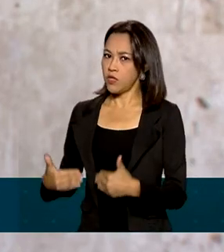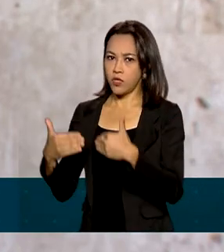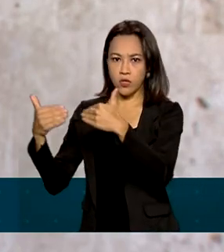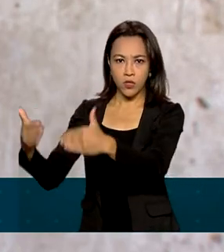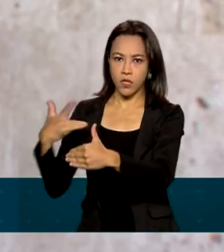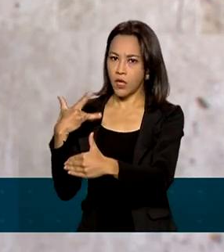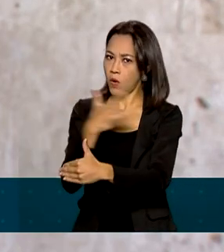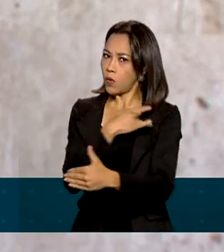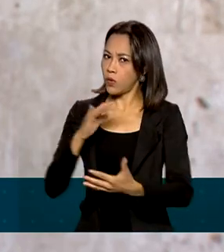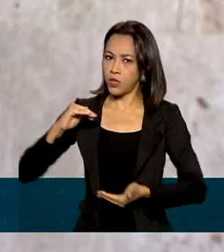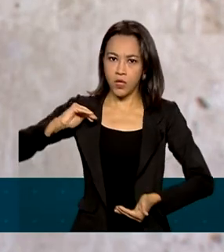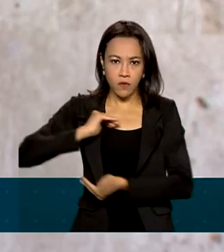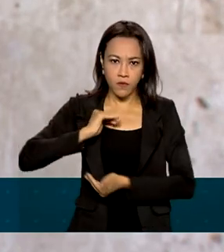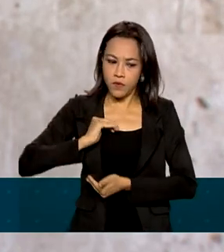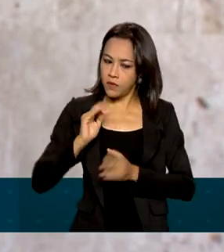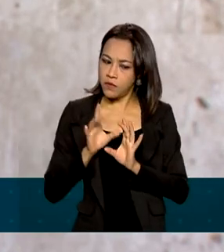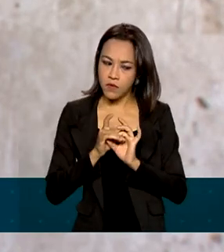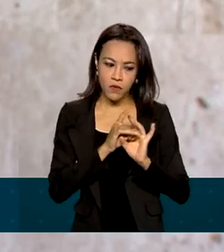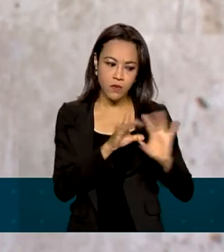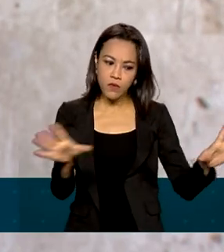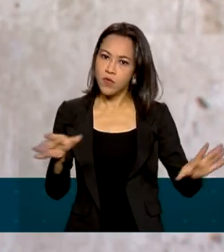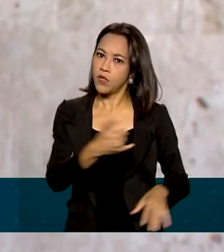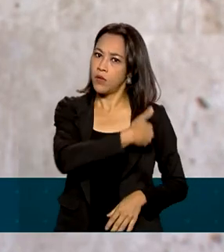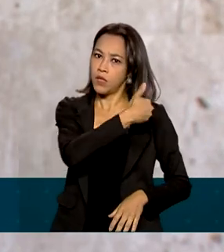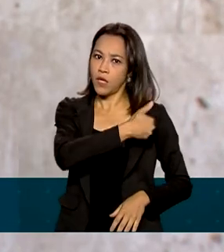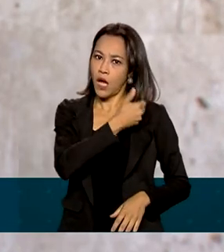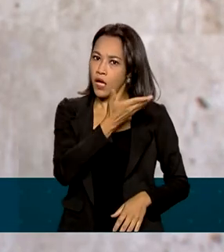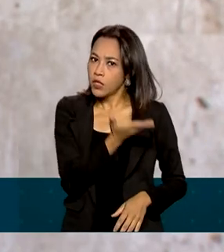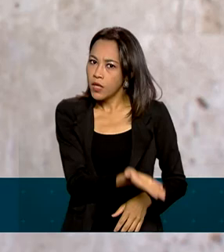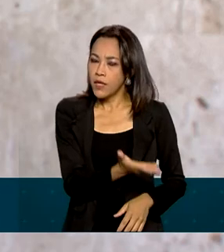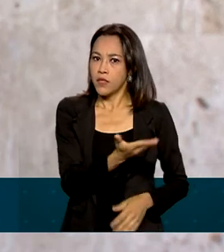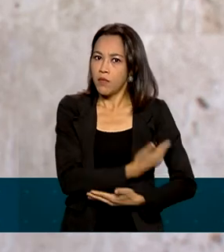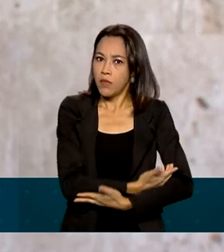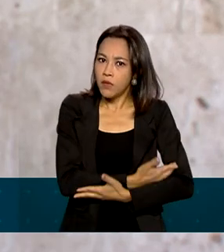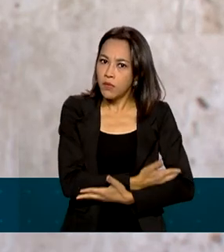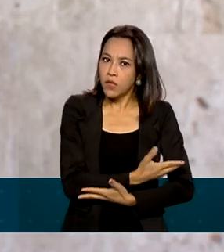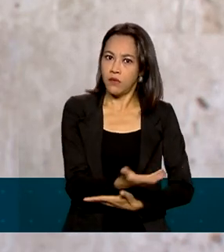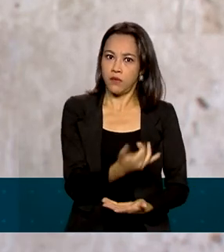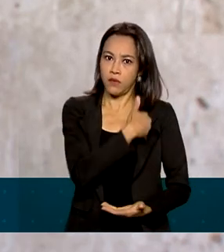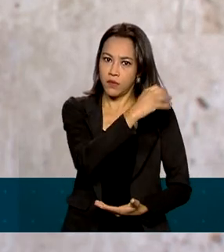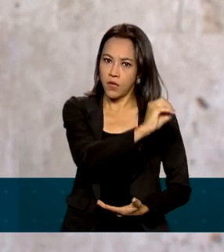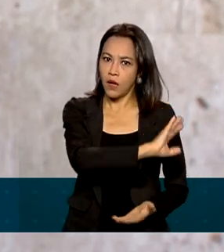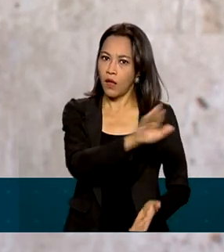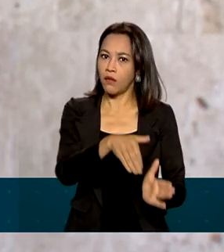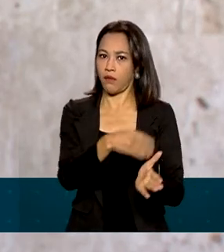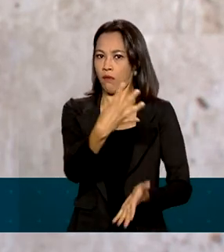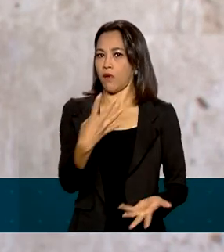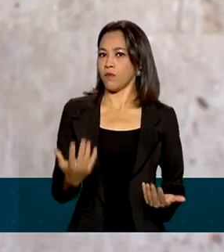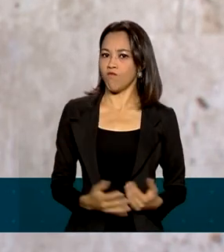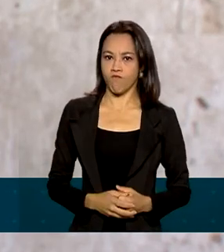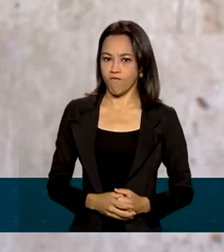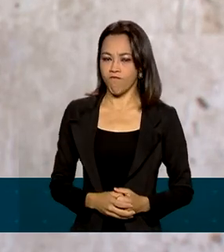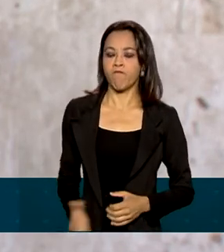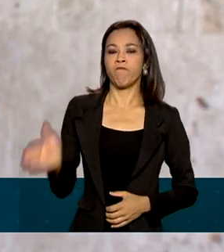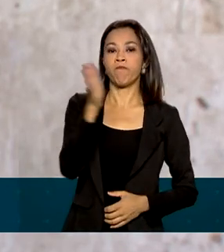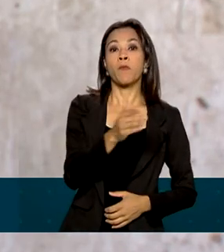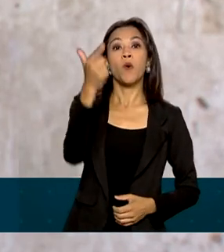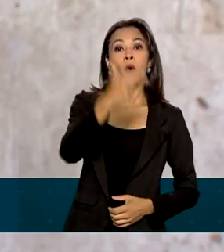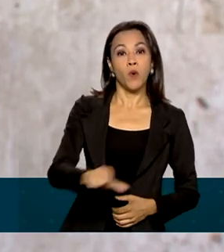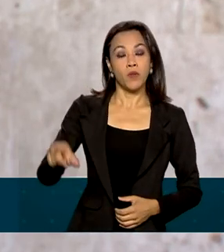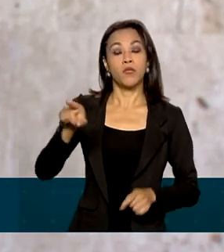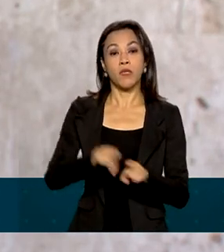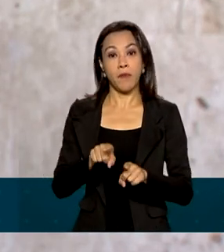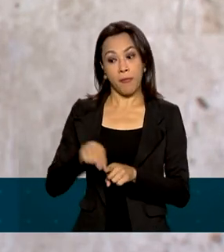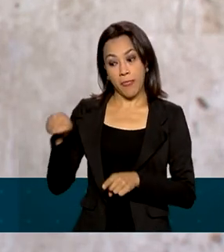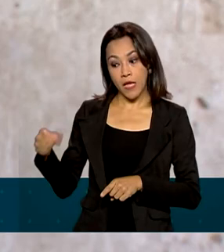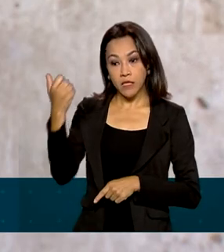Anvisa e do Ministério da Saúde para vacinar crianças nessa idade, bebês nessa idade. Bem, o Ministério da Saúde comentou que essa